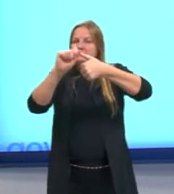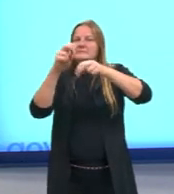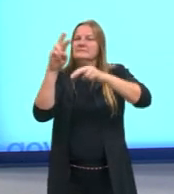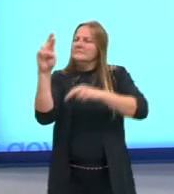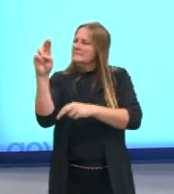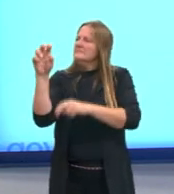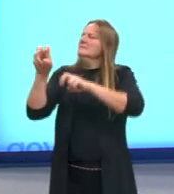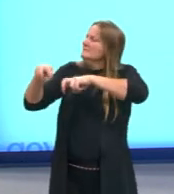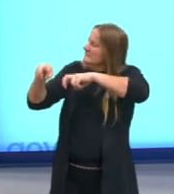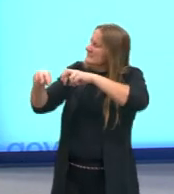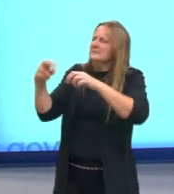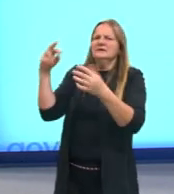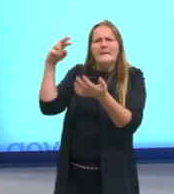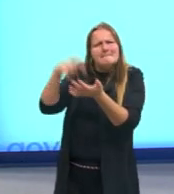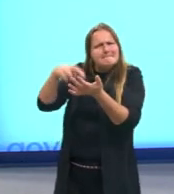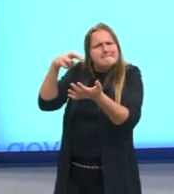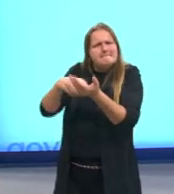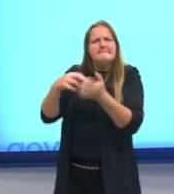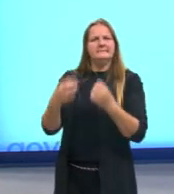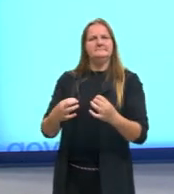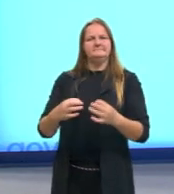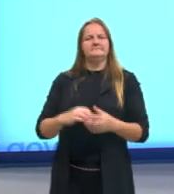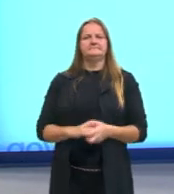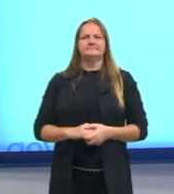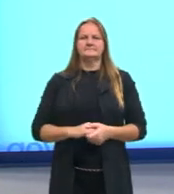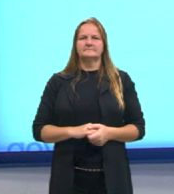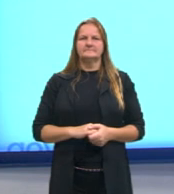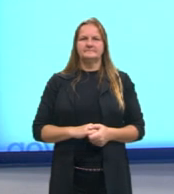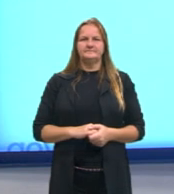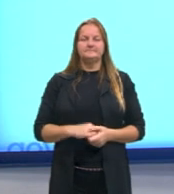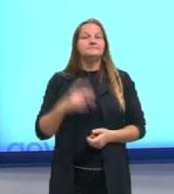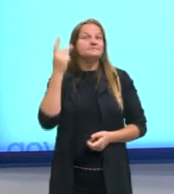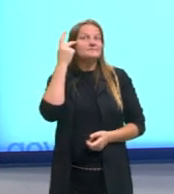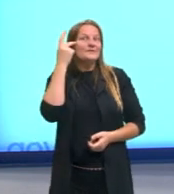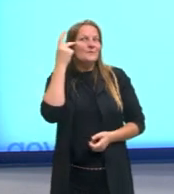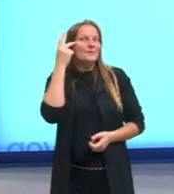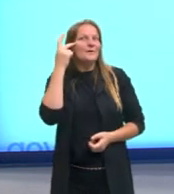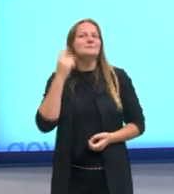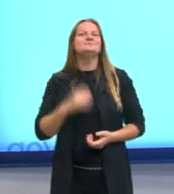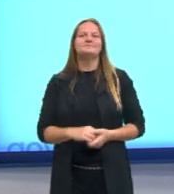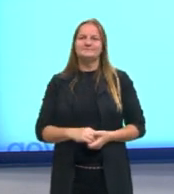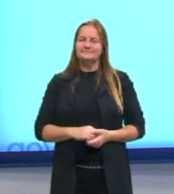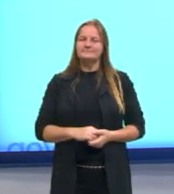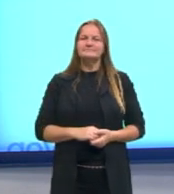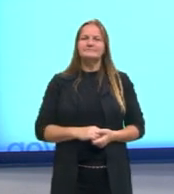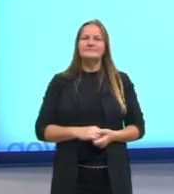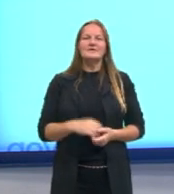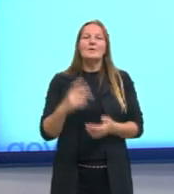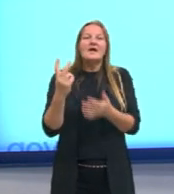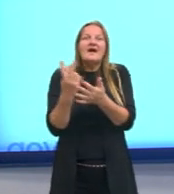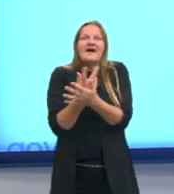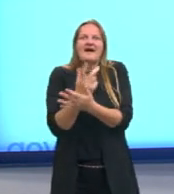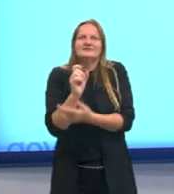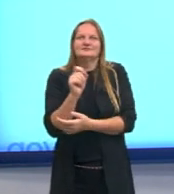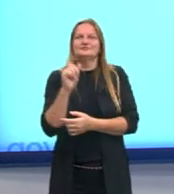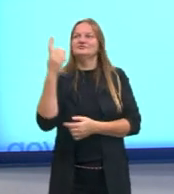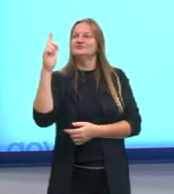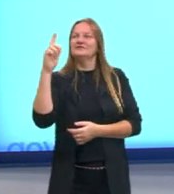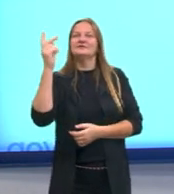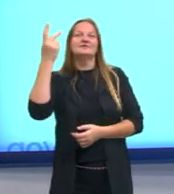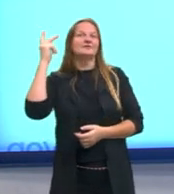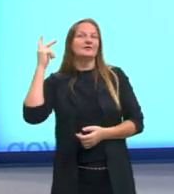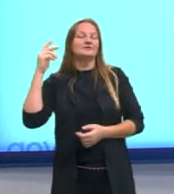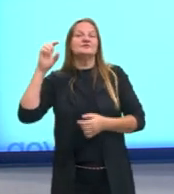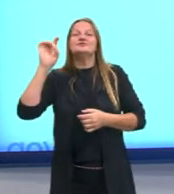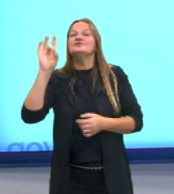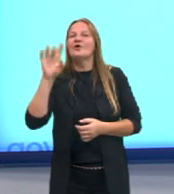caipira, que a gente enxerga lá no interior paulista. Ele não é uma imprecisão geográfica e histórica